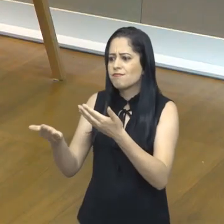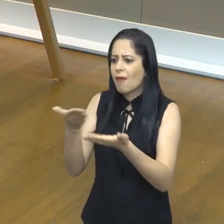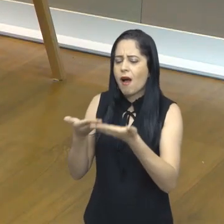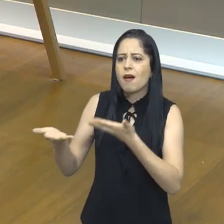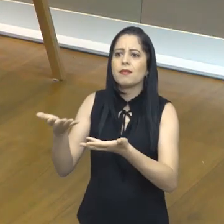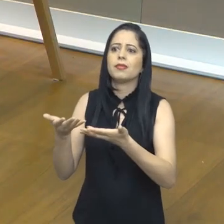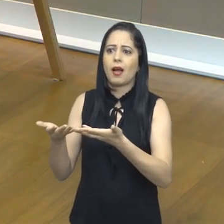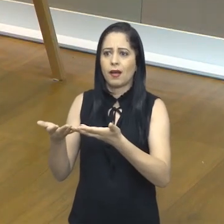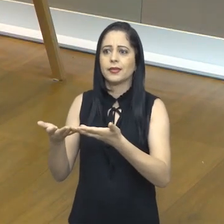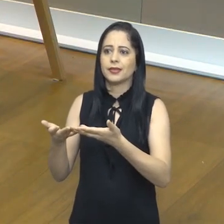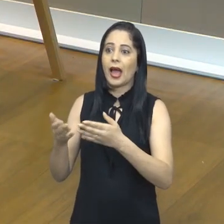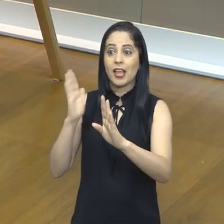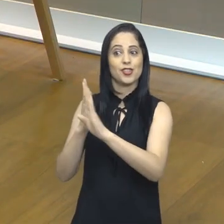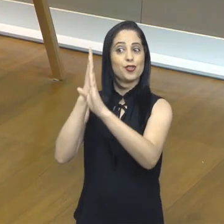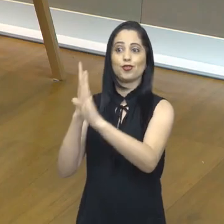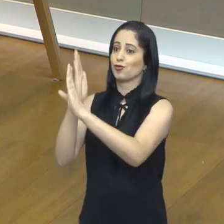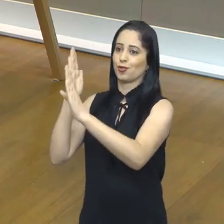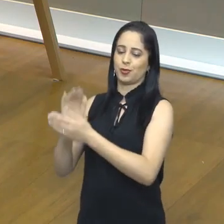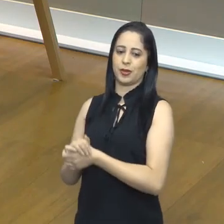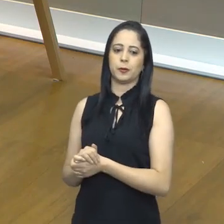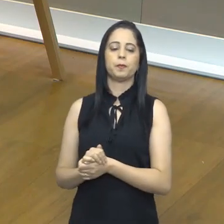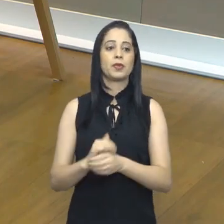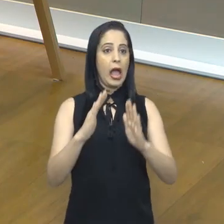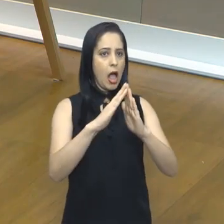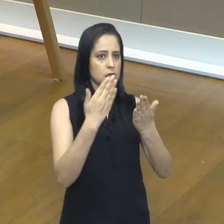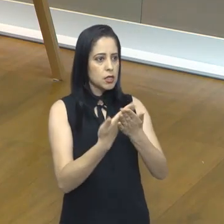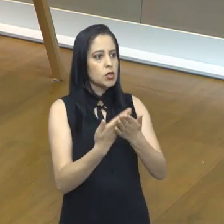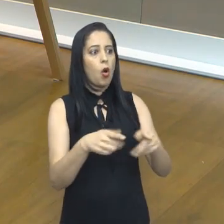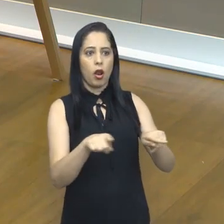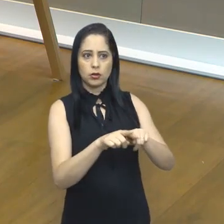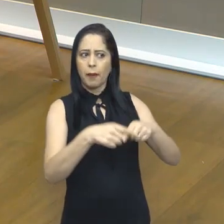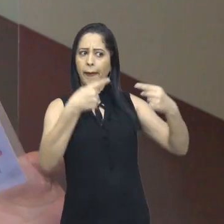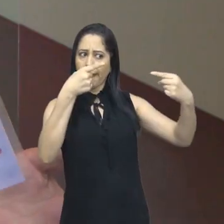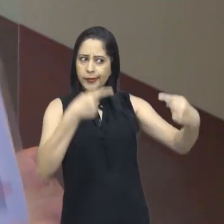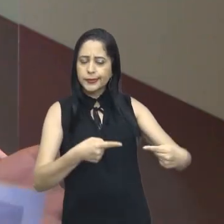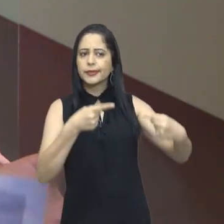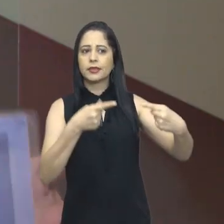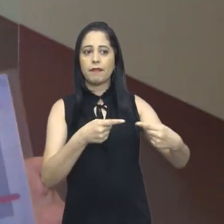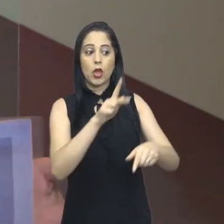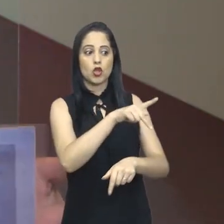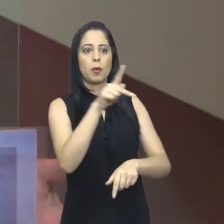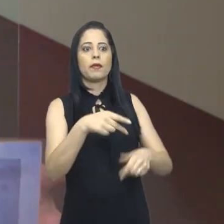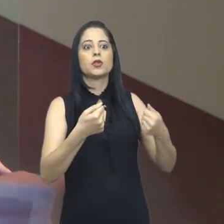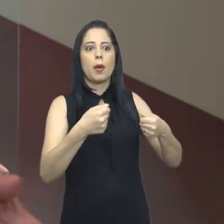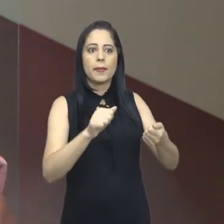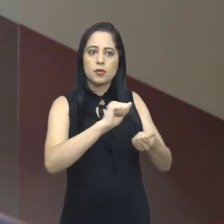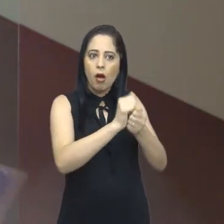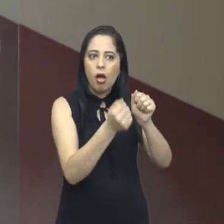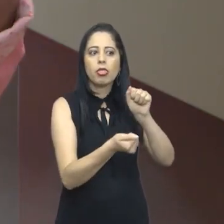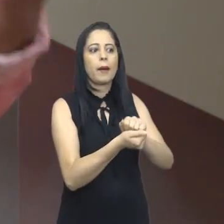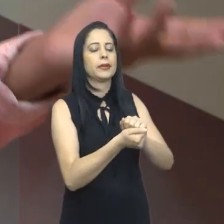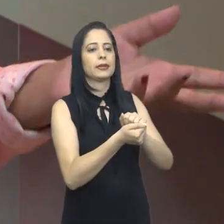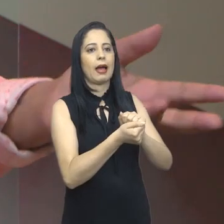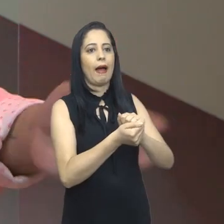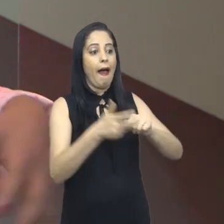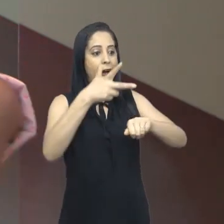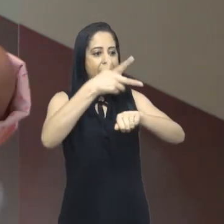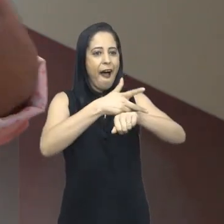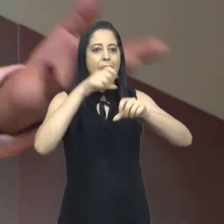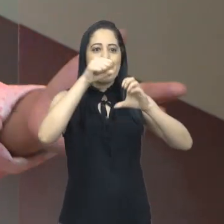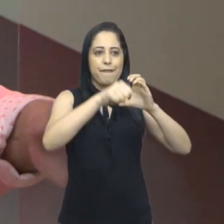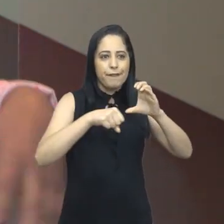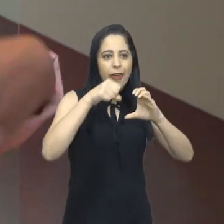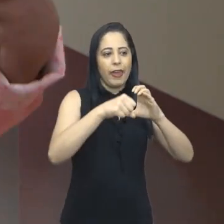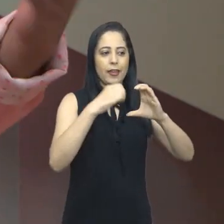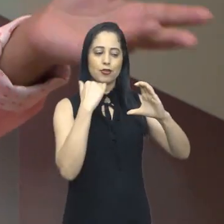né? É, o senhor falou em telemedicina, também as escolas, né? Um desafio danado. As professoras tiveram que se adaptar e começaram a gravar vídeos